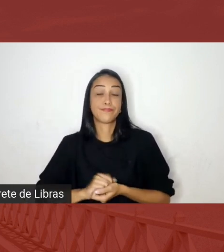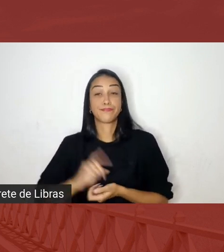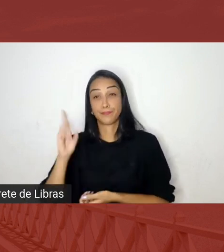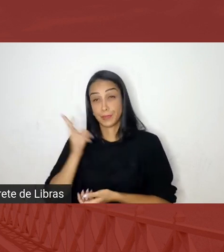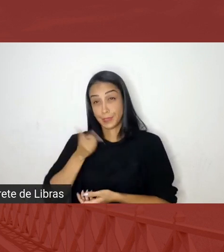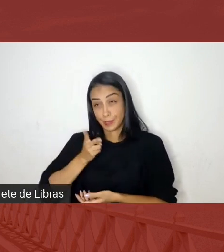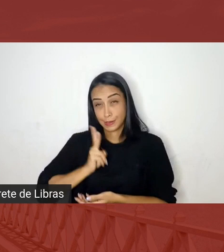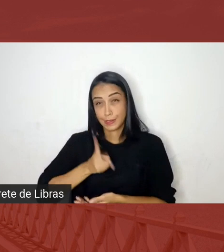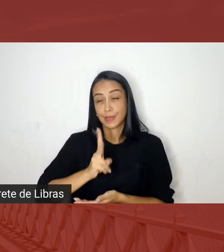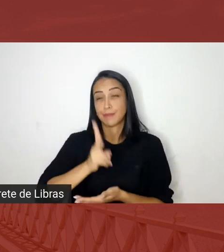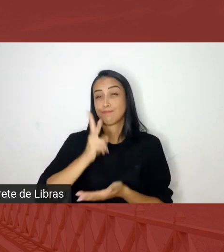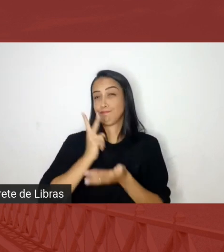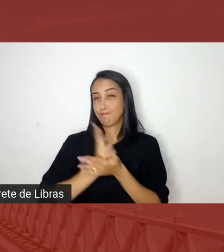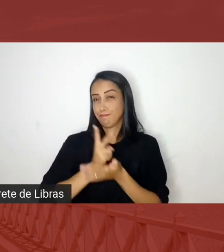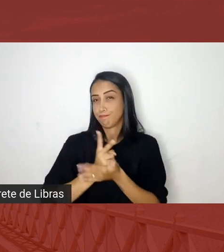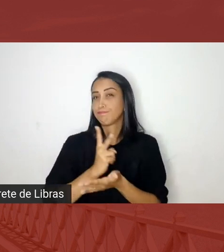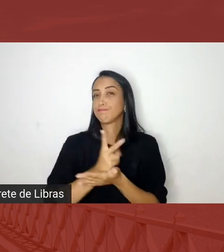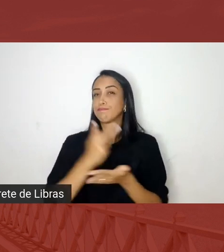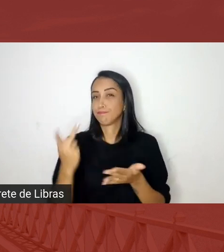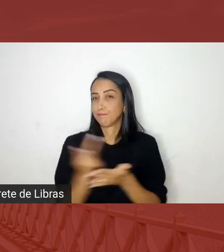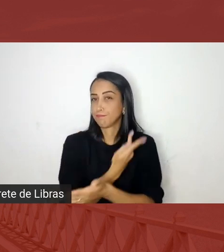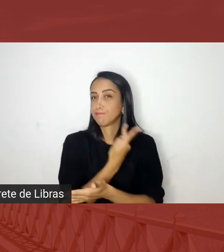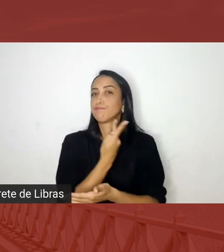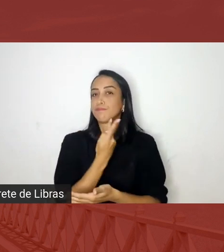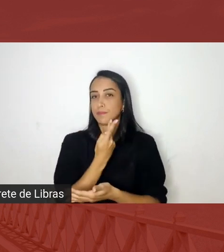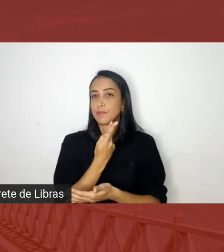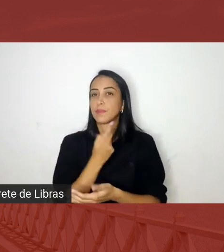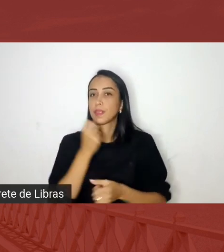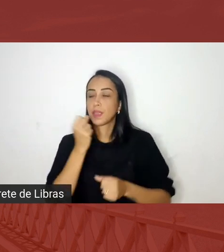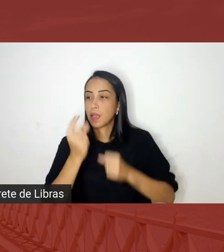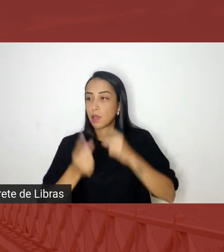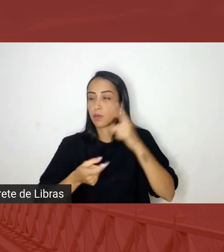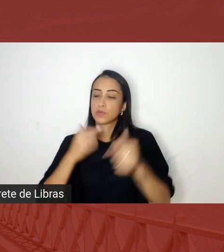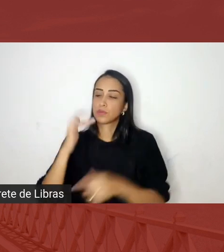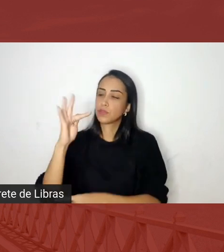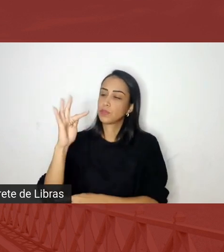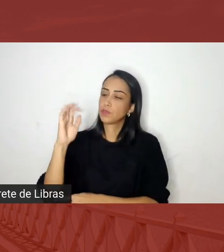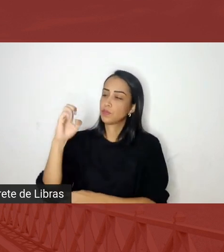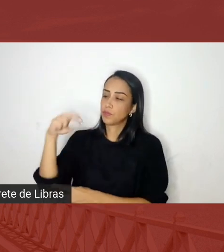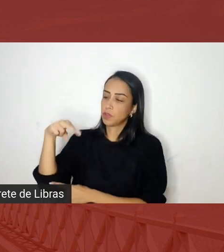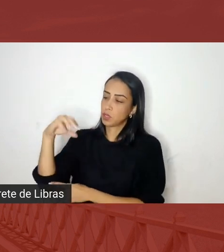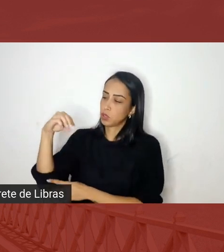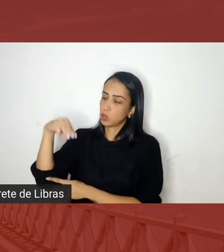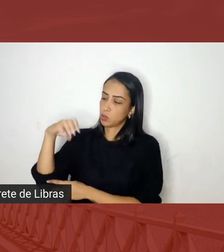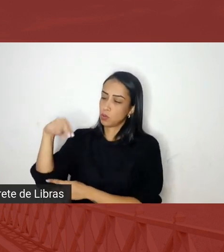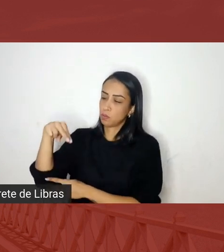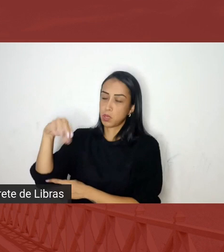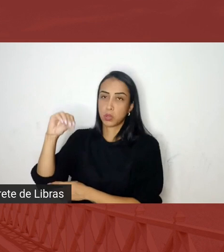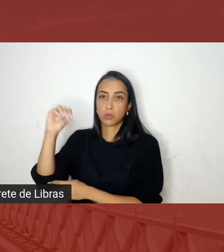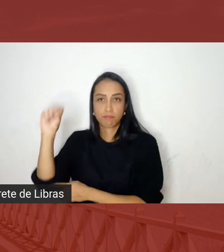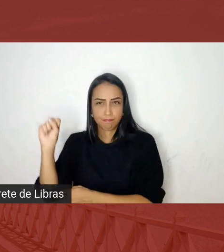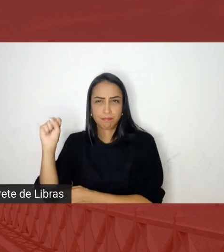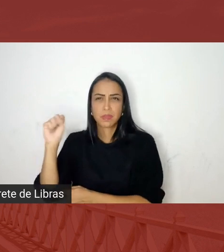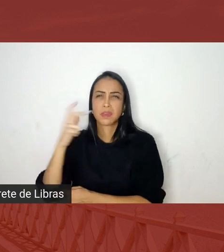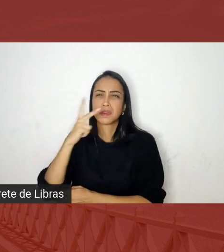que é alguns fenômenos que de alguma forma tentam ferir essa